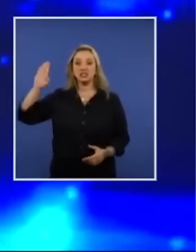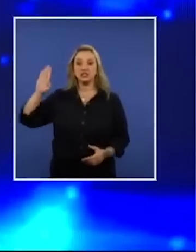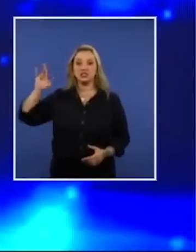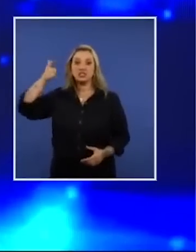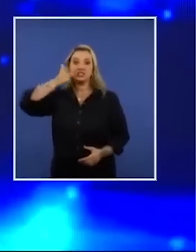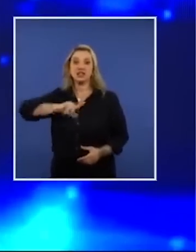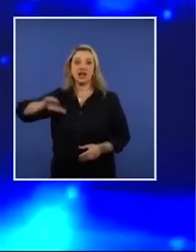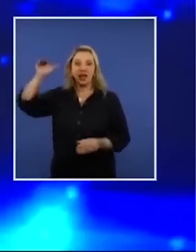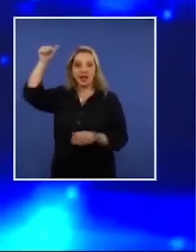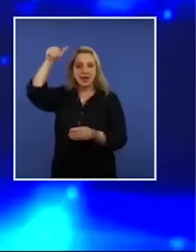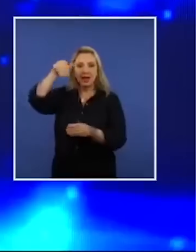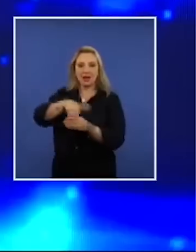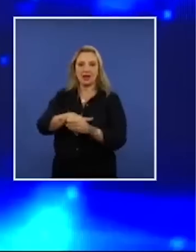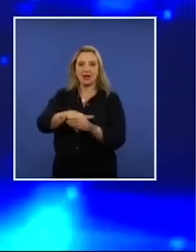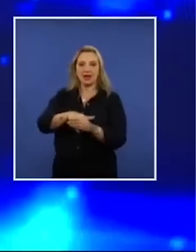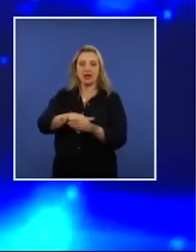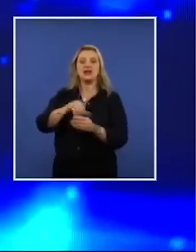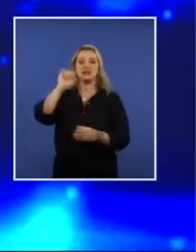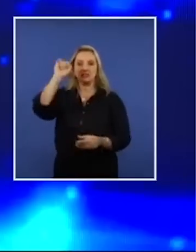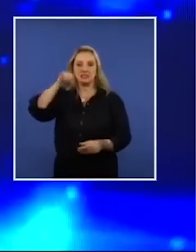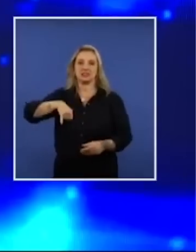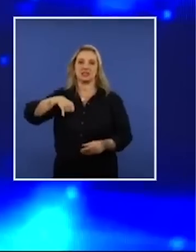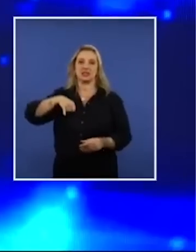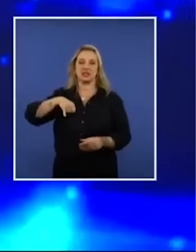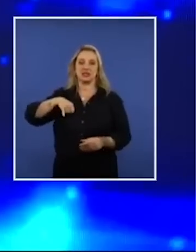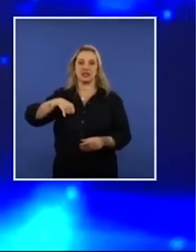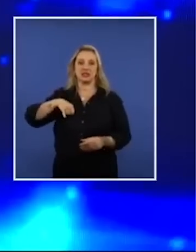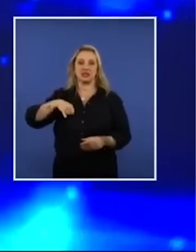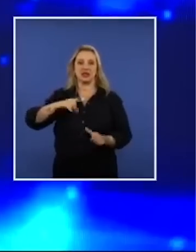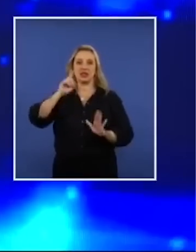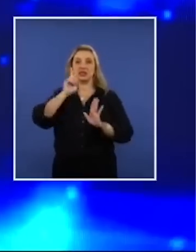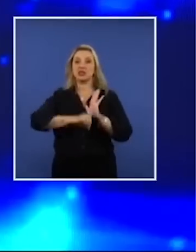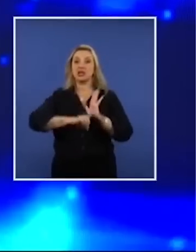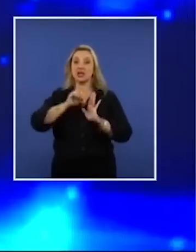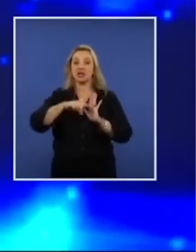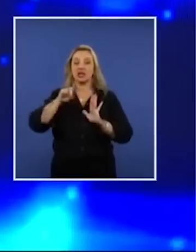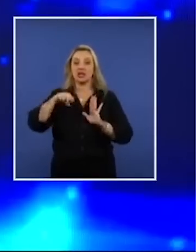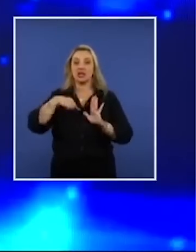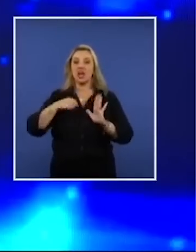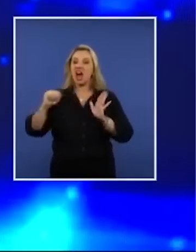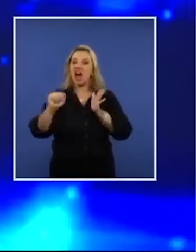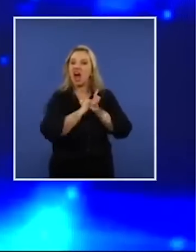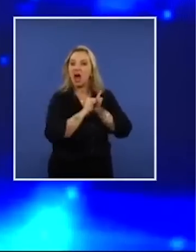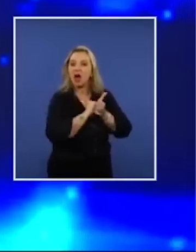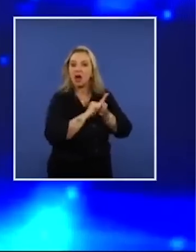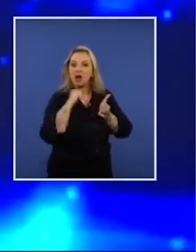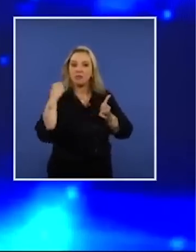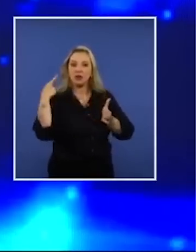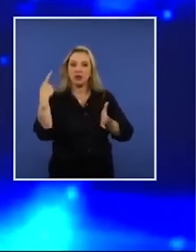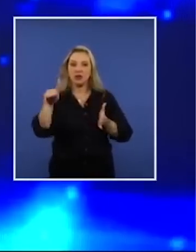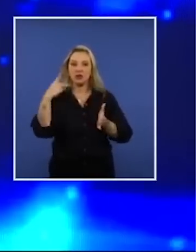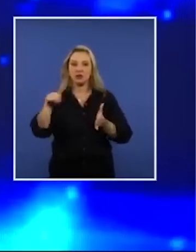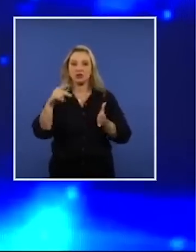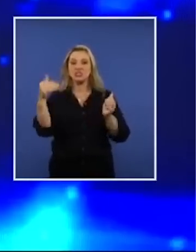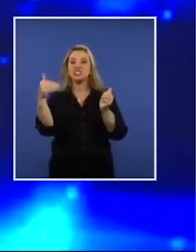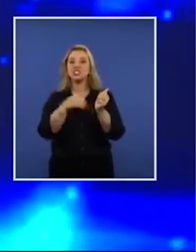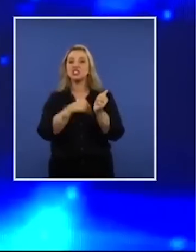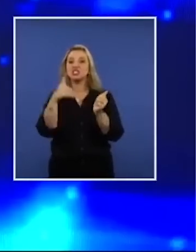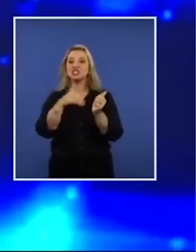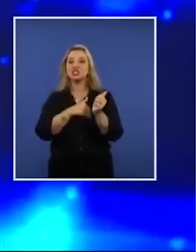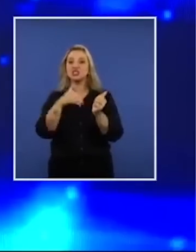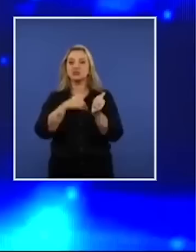para ganhar as eleições. E aí, sim, num decreto só, eu vou apagar todos os seus sigilos. Candidato,